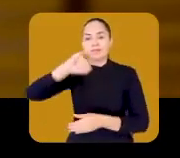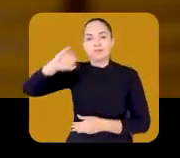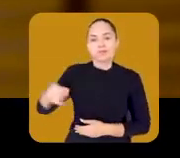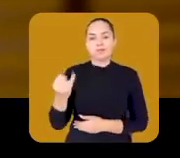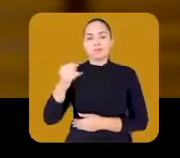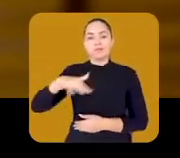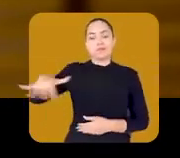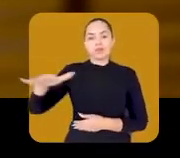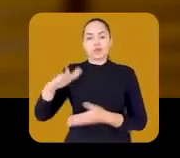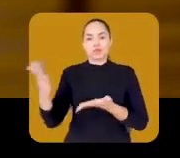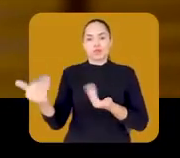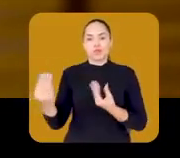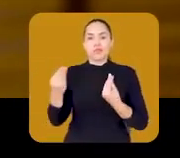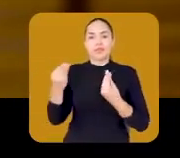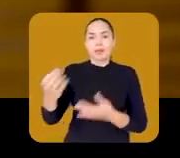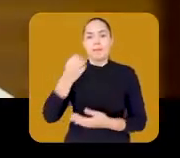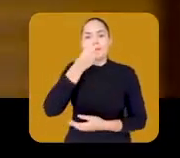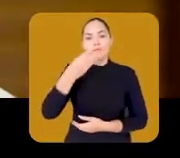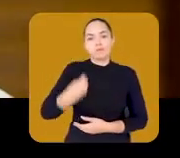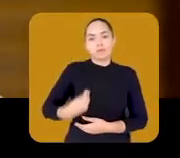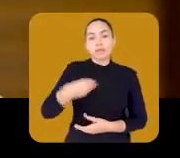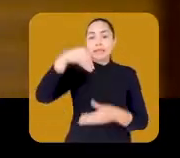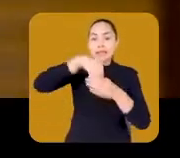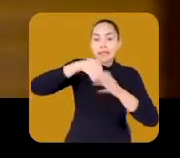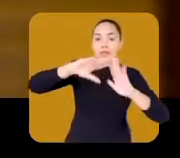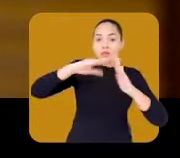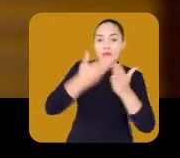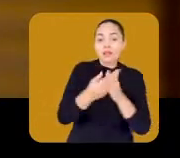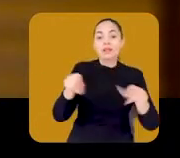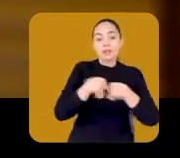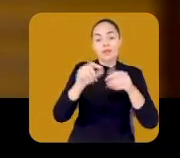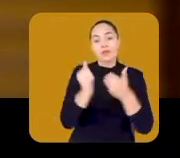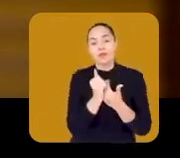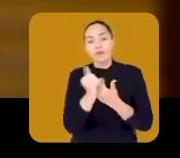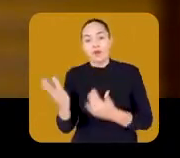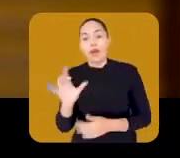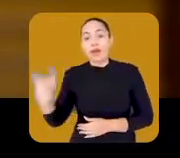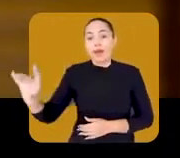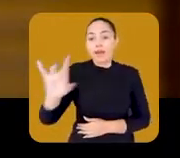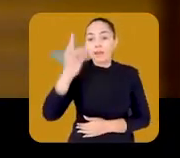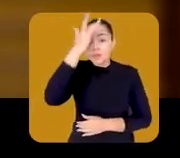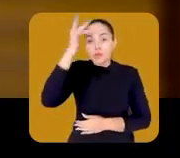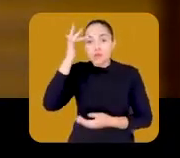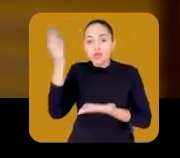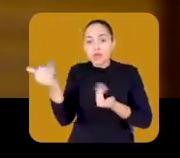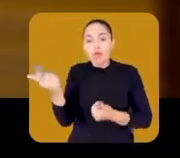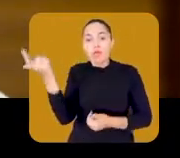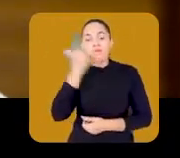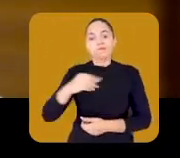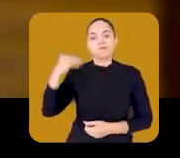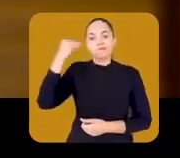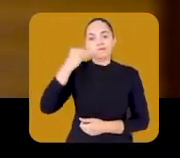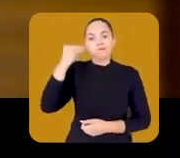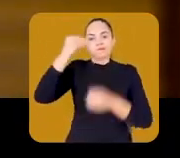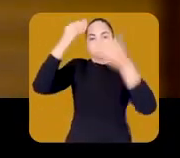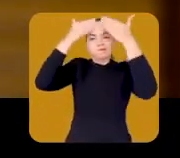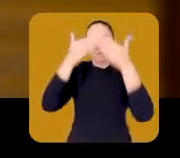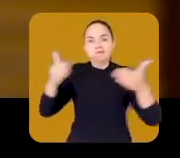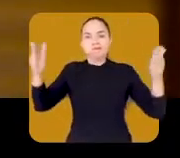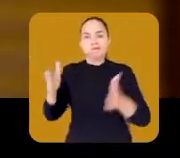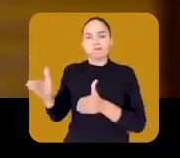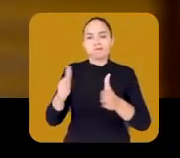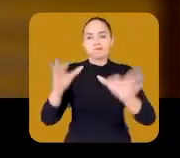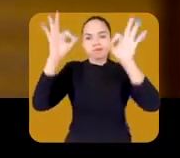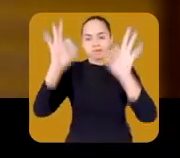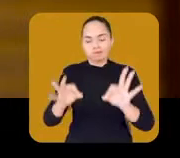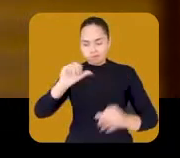quando a gente dá as mãos à juventude, quando a gente cria oportunidades dentro e fora da escola para que cada jovem